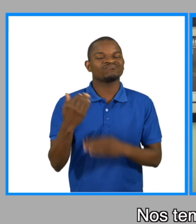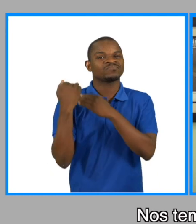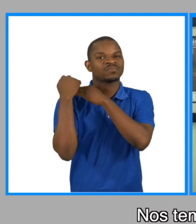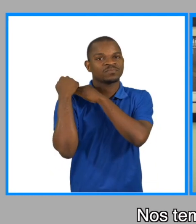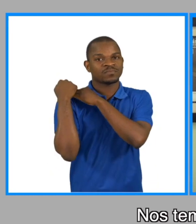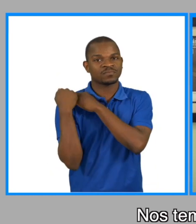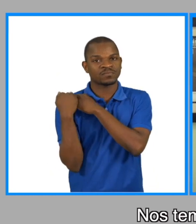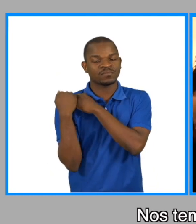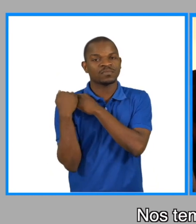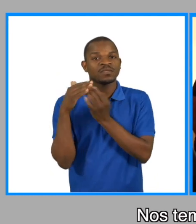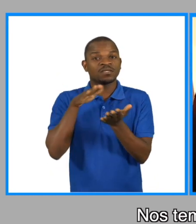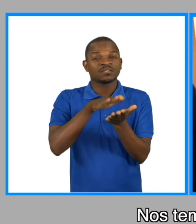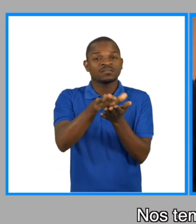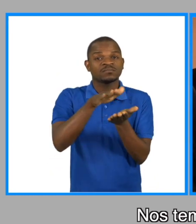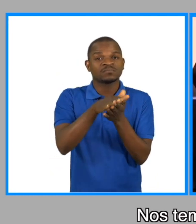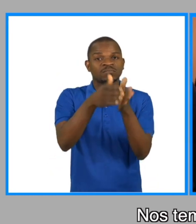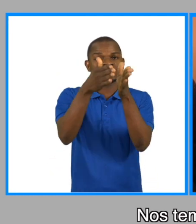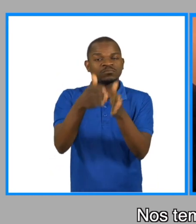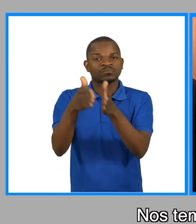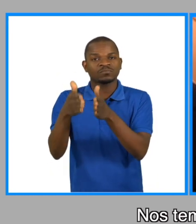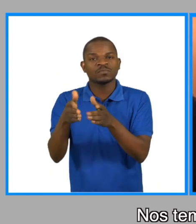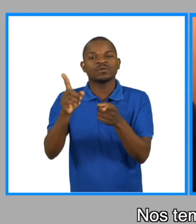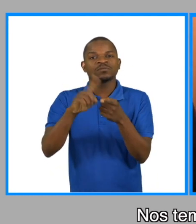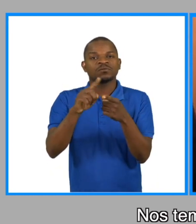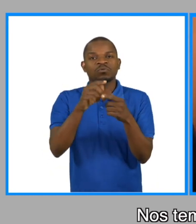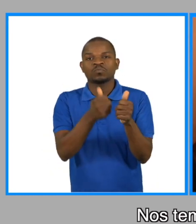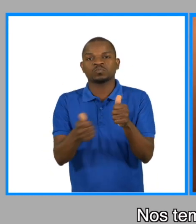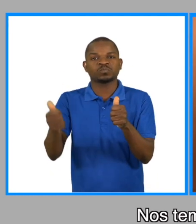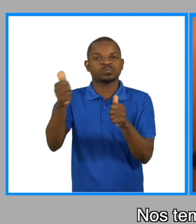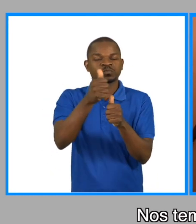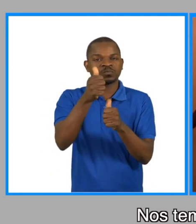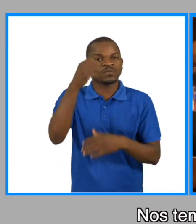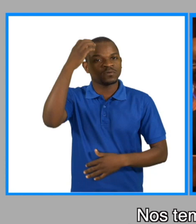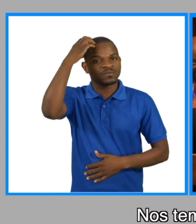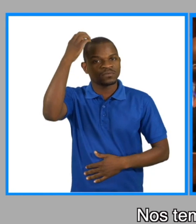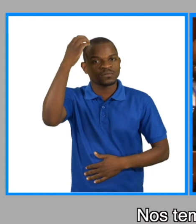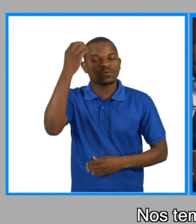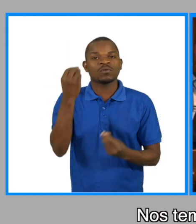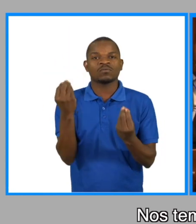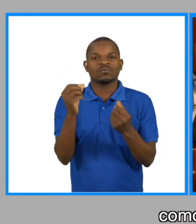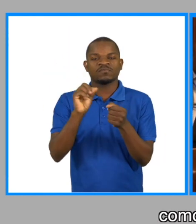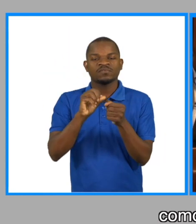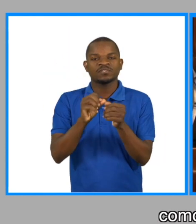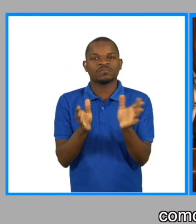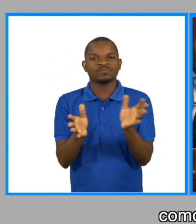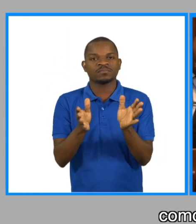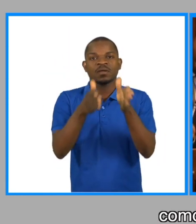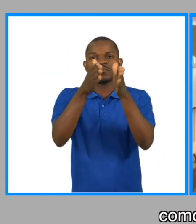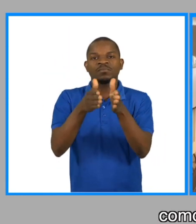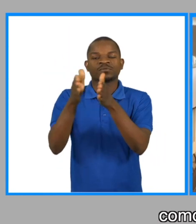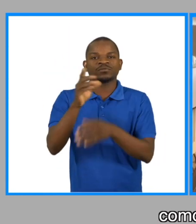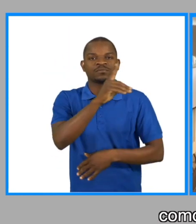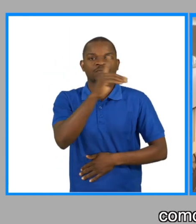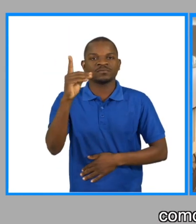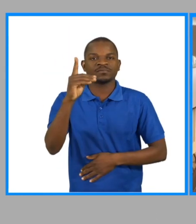a tarefa de sensibilizar tanto as comunidades e os governantes como é que deve ser